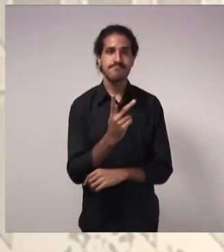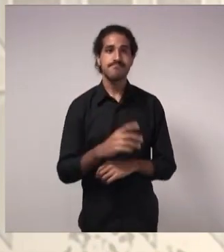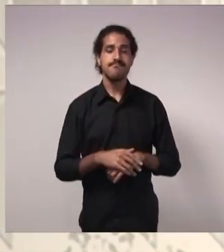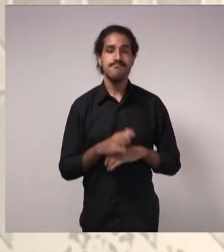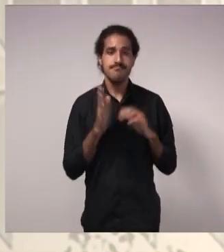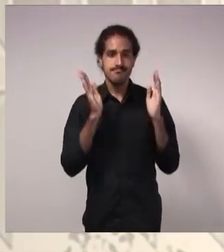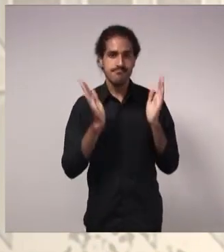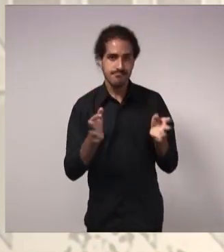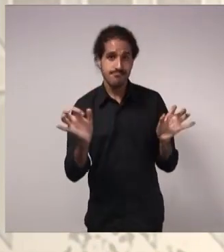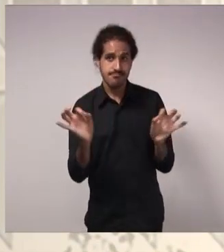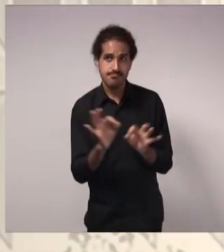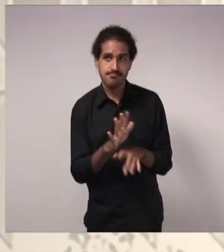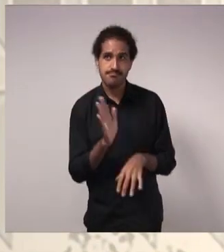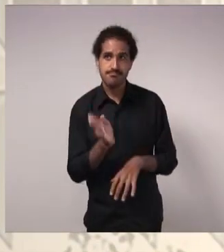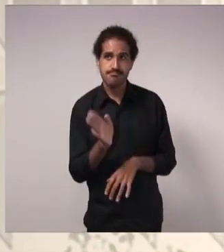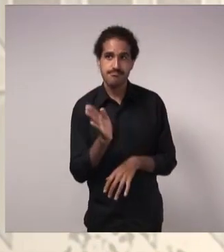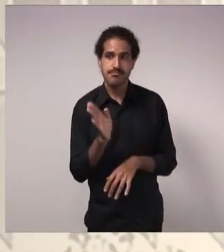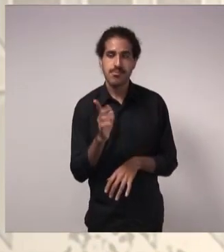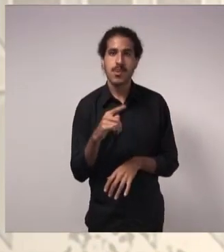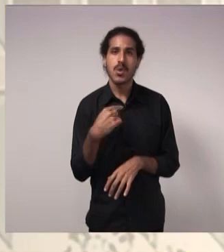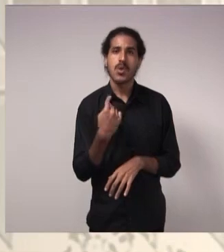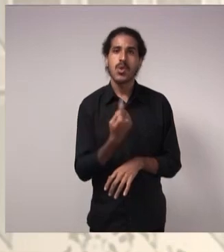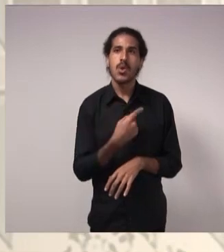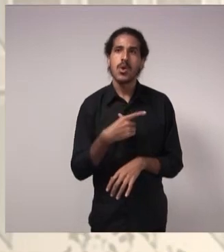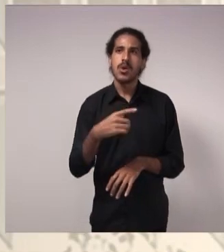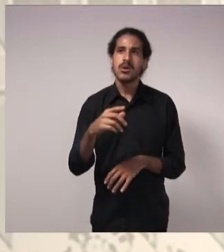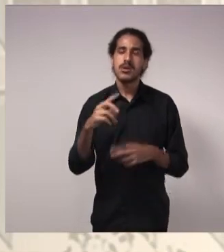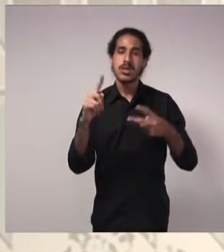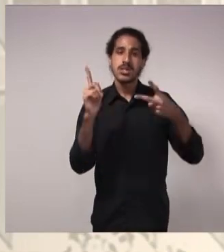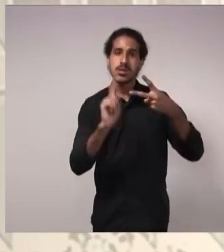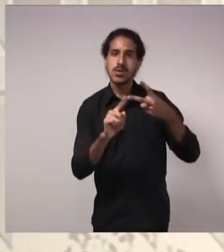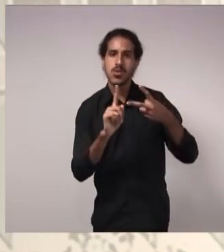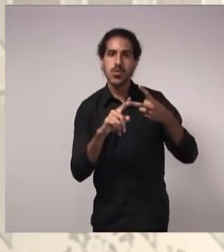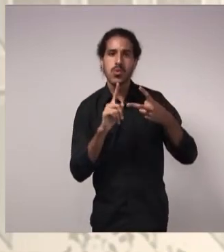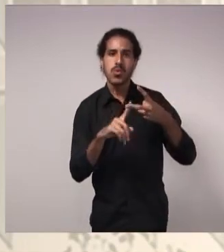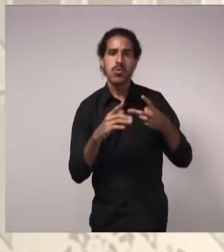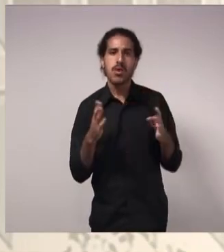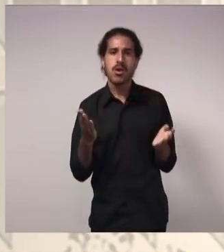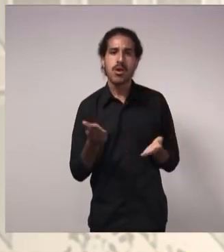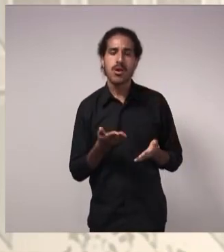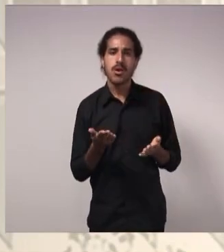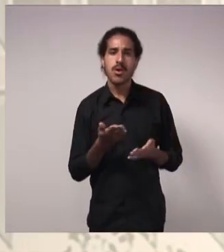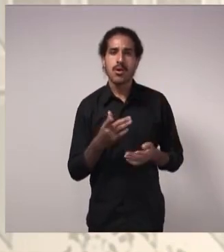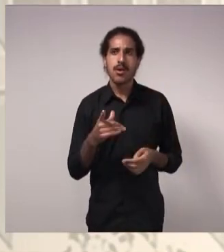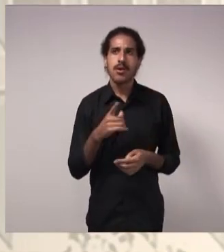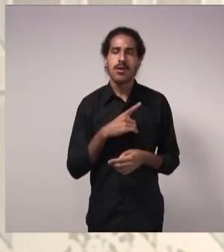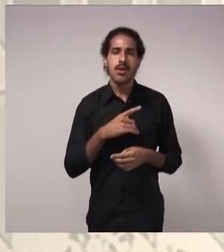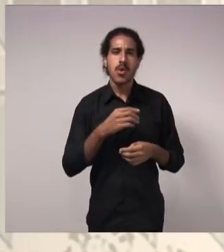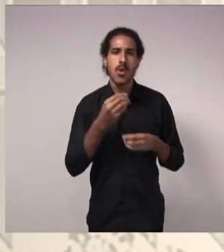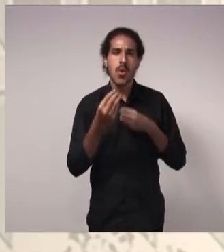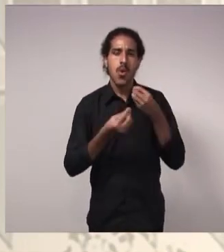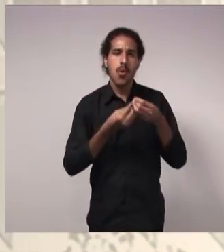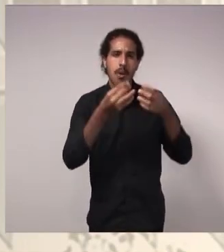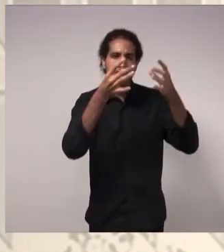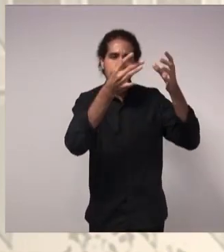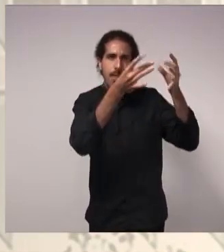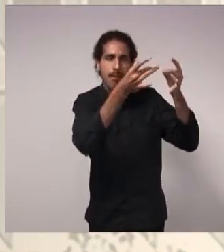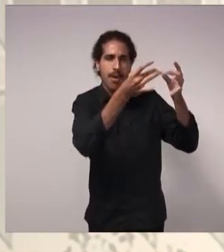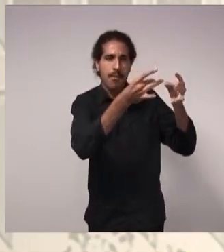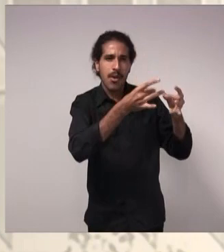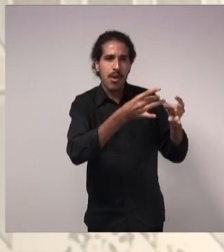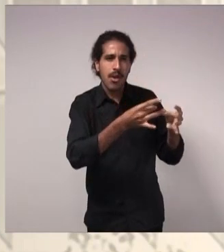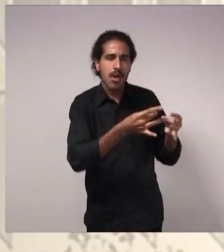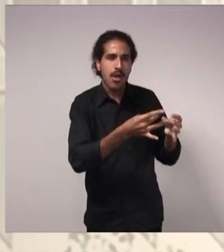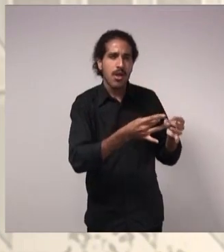já foi concluída. E nós estamos na segunda etapa agora, que é justamente na análise de edificações não residenciais.